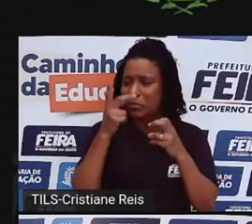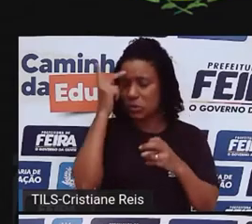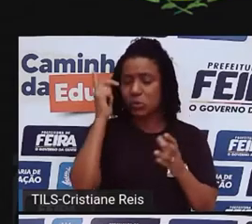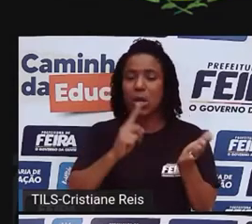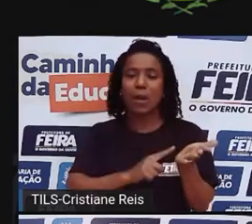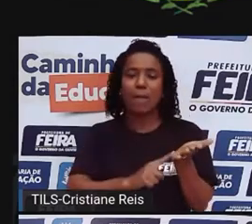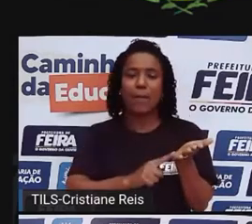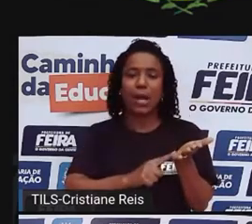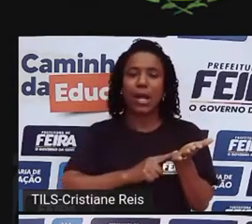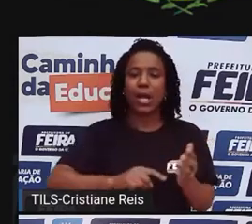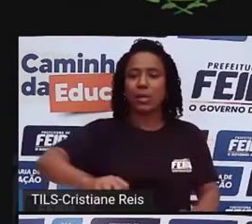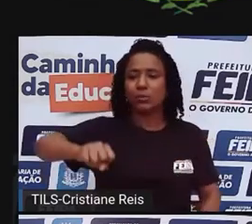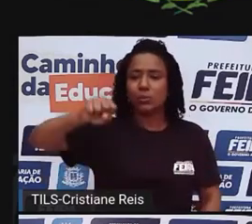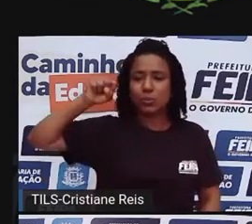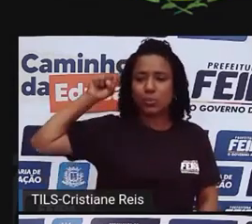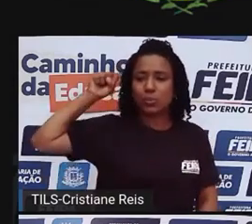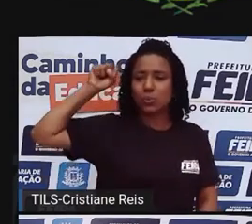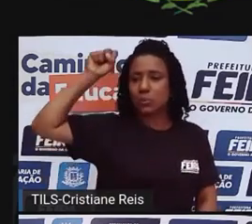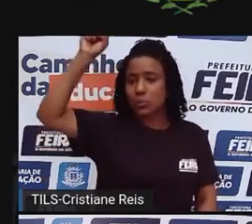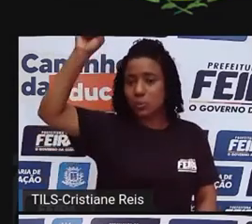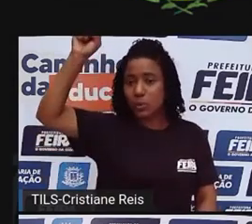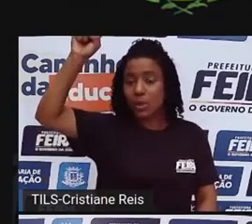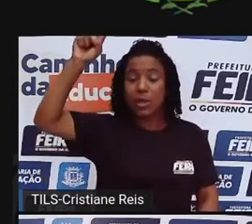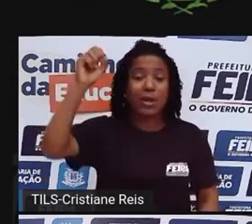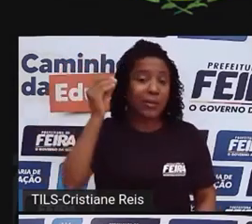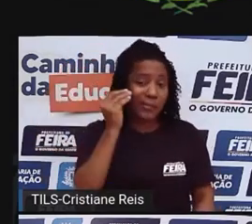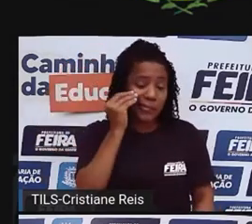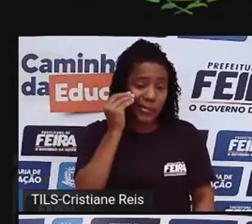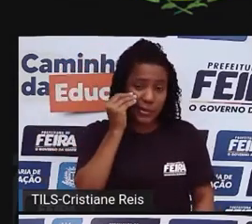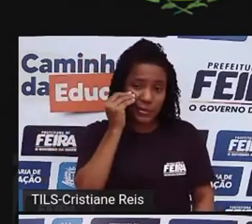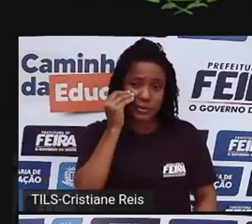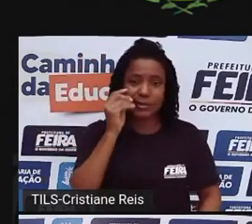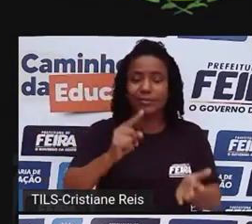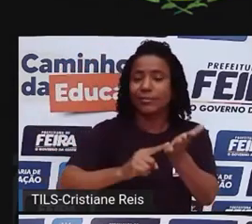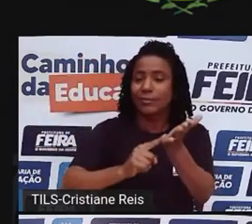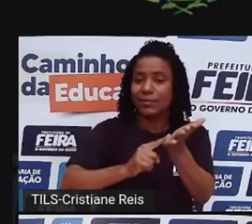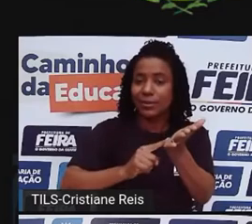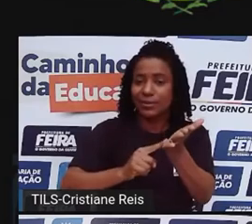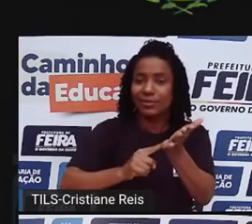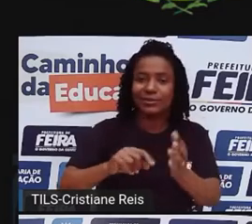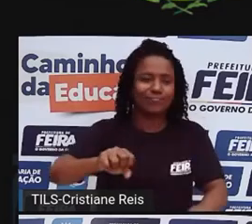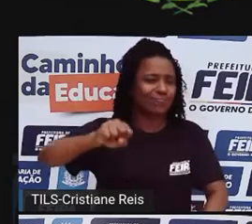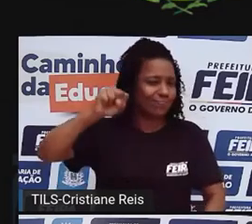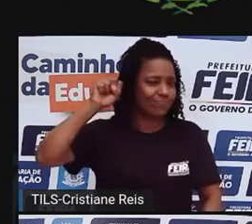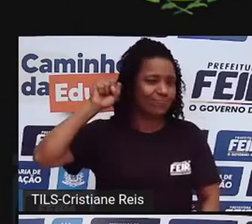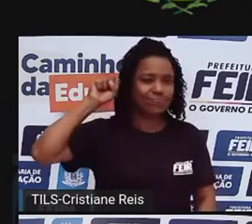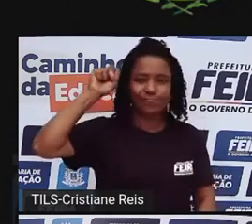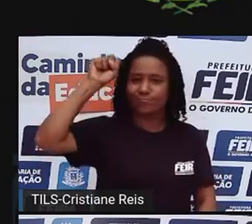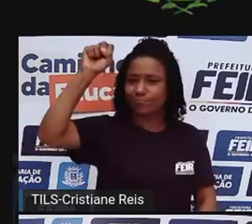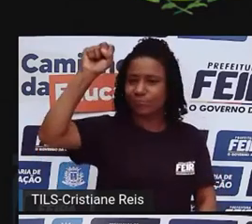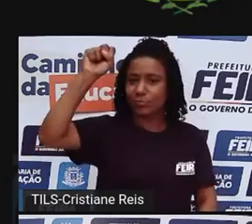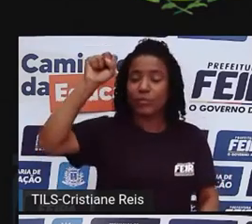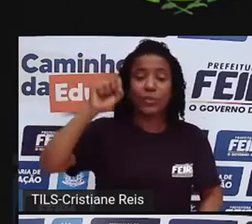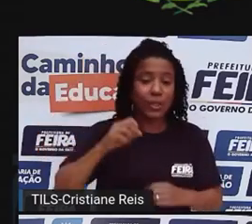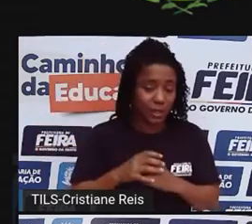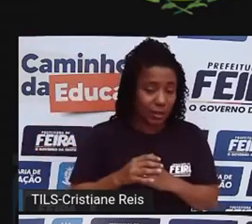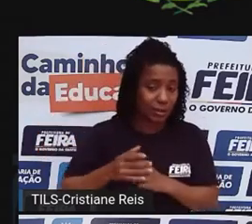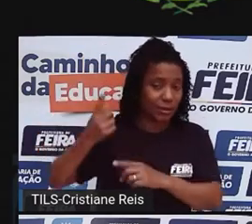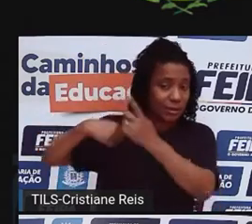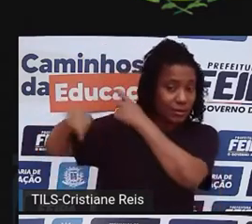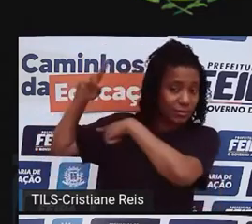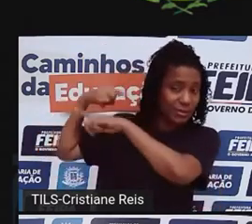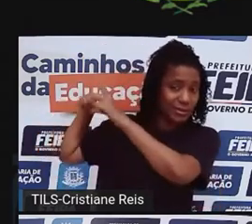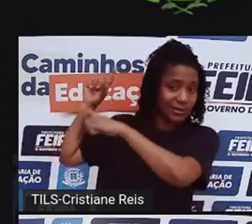A branquitude é uma estrutura de poder que ela está reforçada historicamente, desde o processo de colonização,